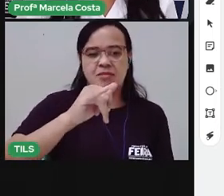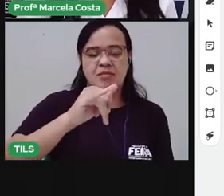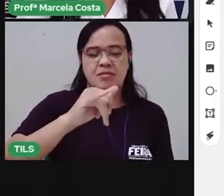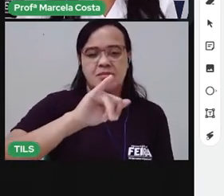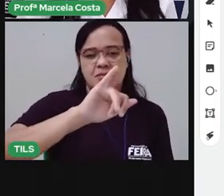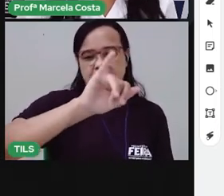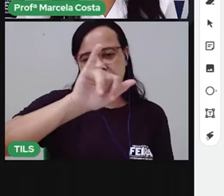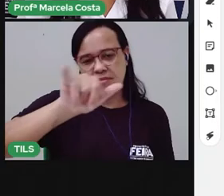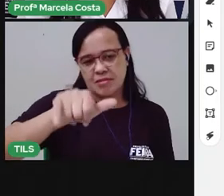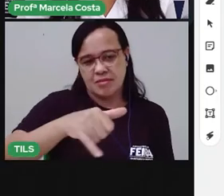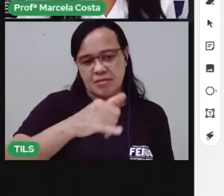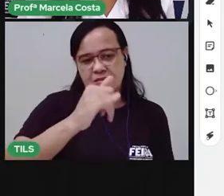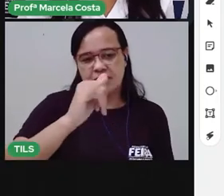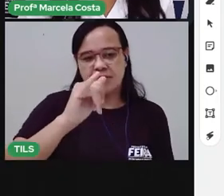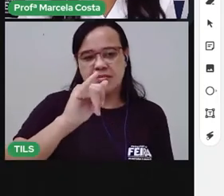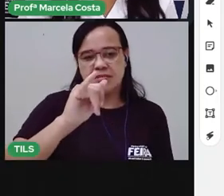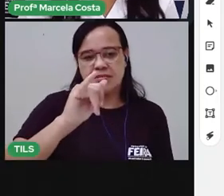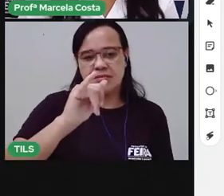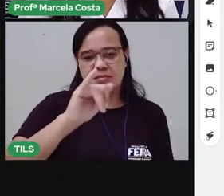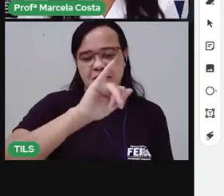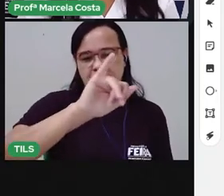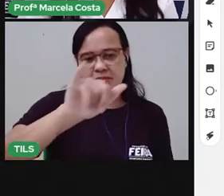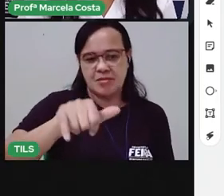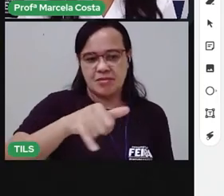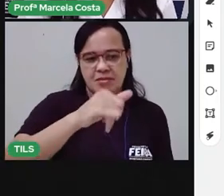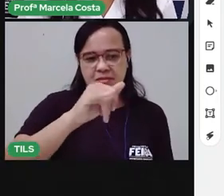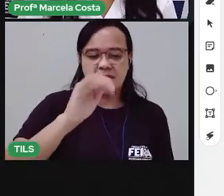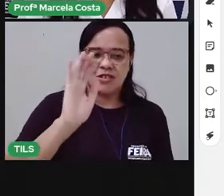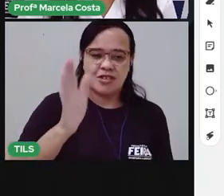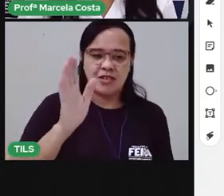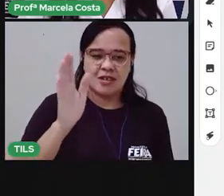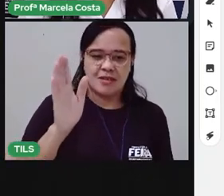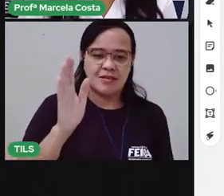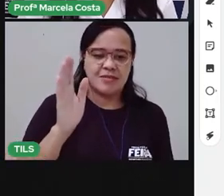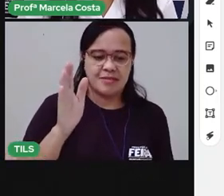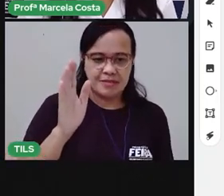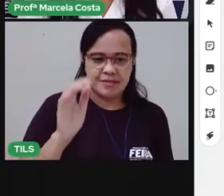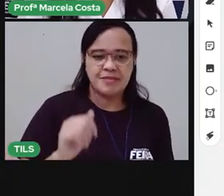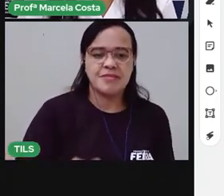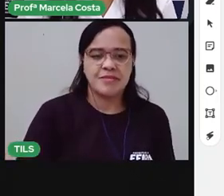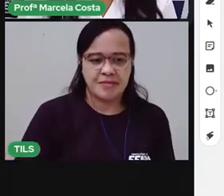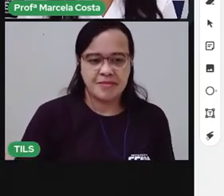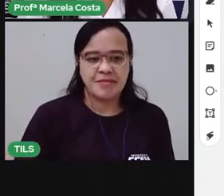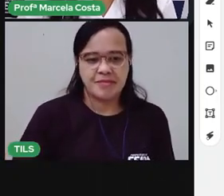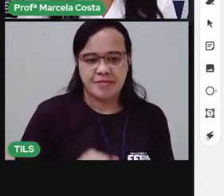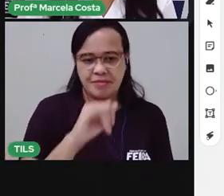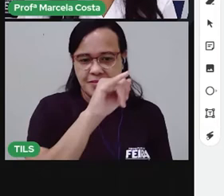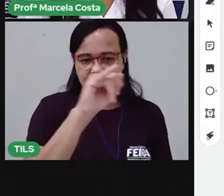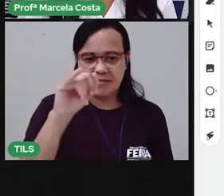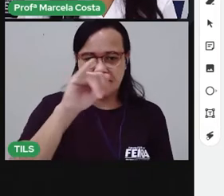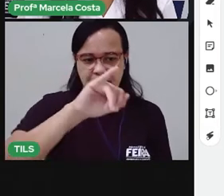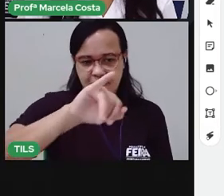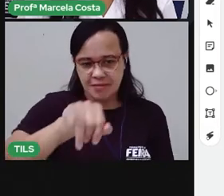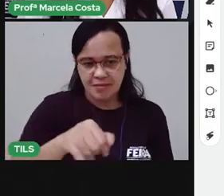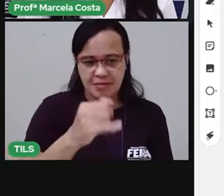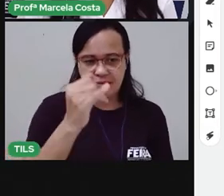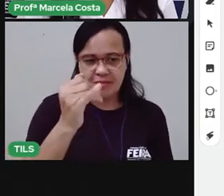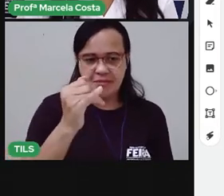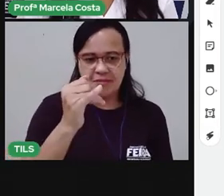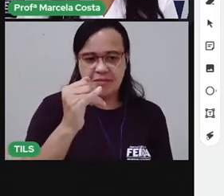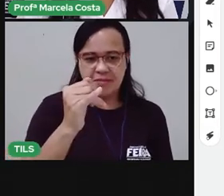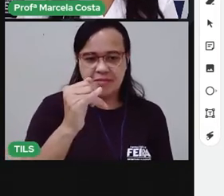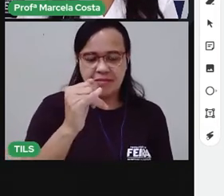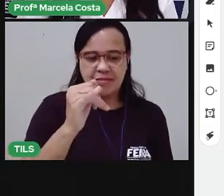Subindo. Olha o J. Ele vai ficar como um gancho. Puxo o traço para baixo.